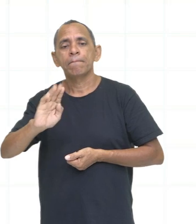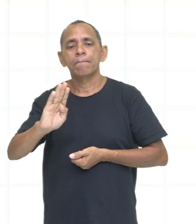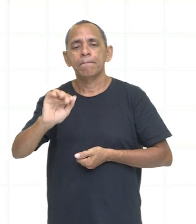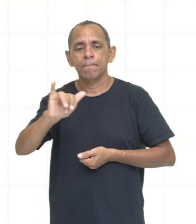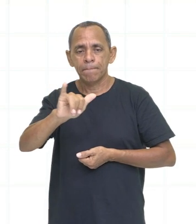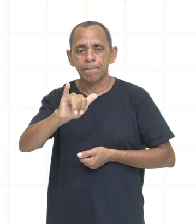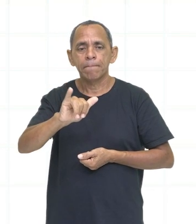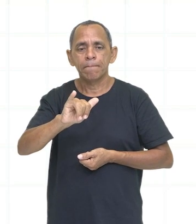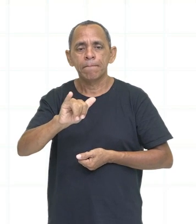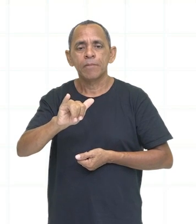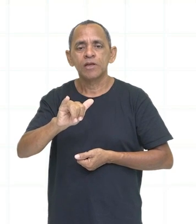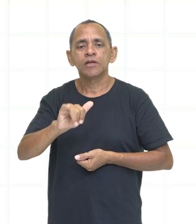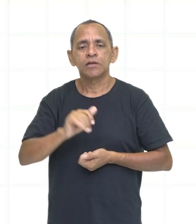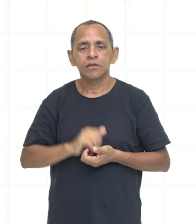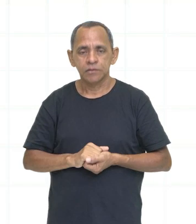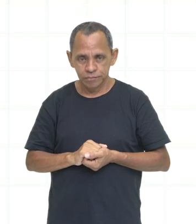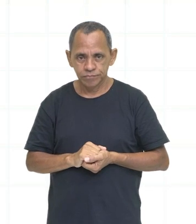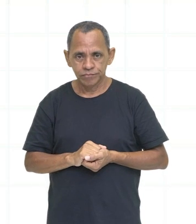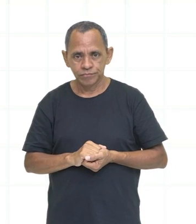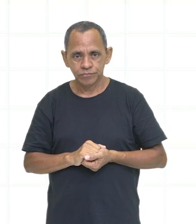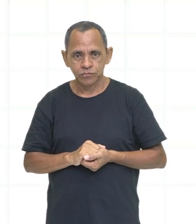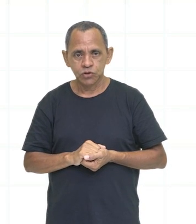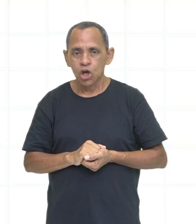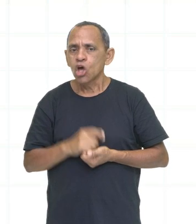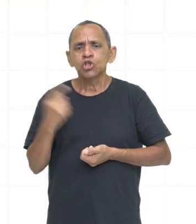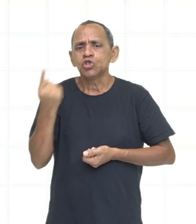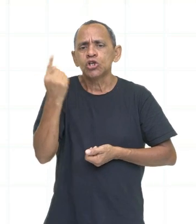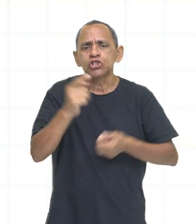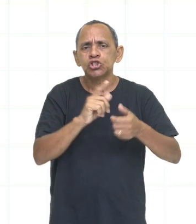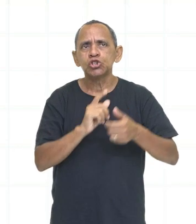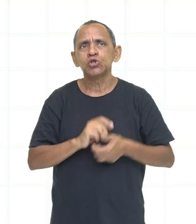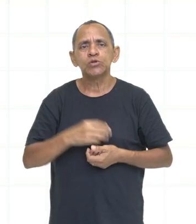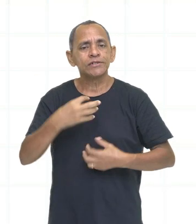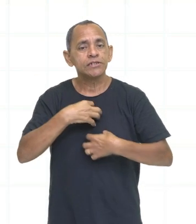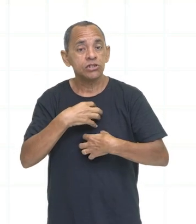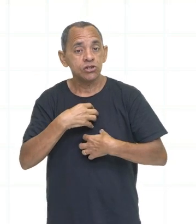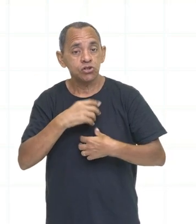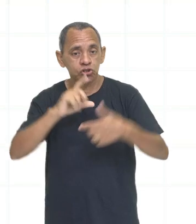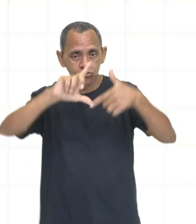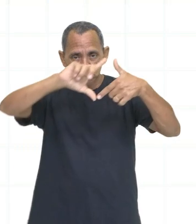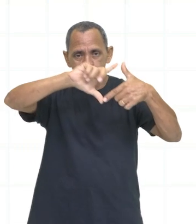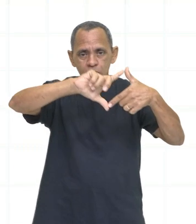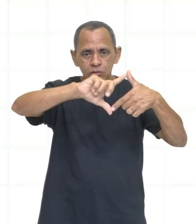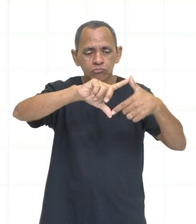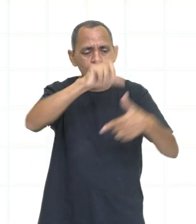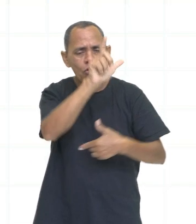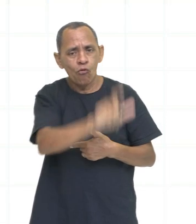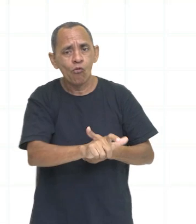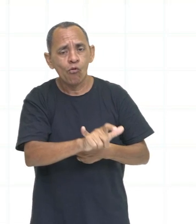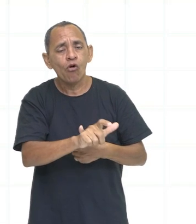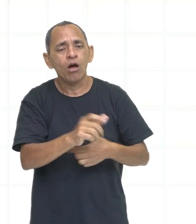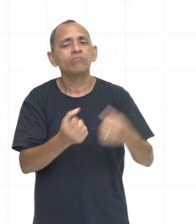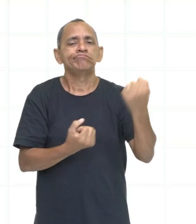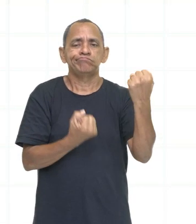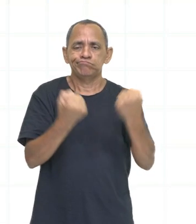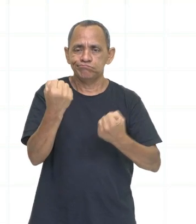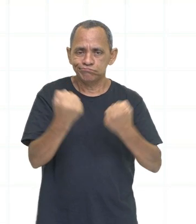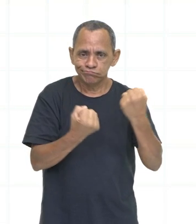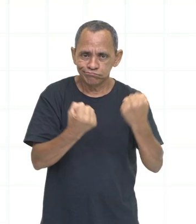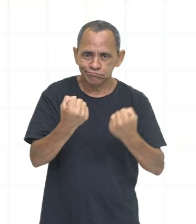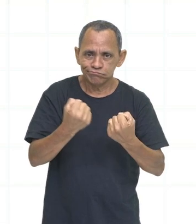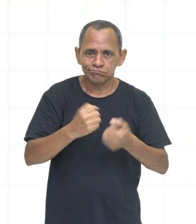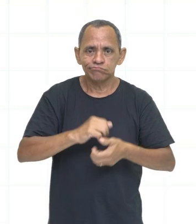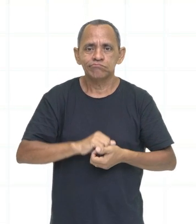You managed to create such a masterpiece. Então, você completamente sozinho, você dirigiu, quer dizer, você